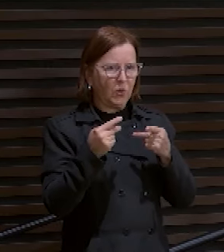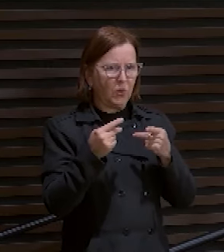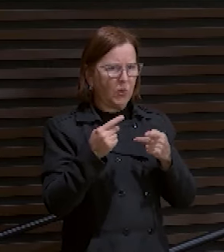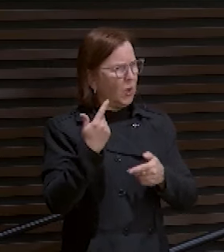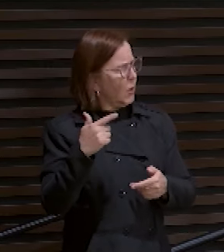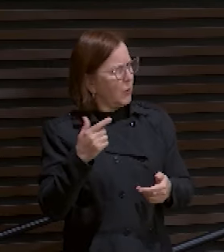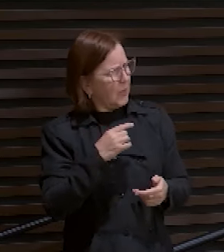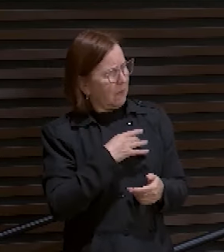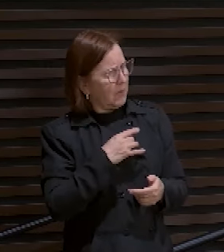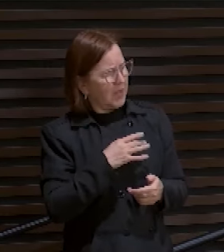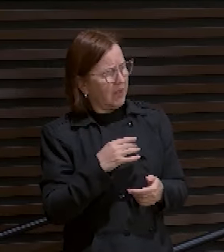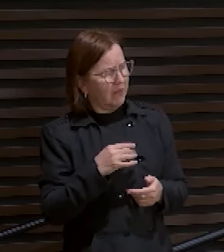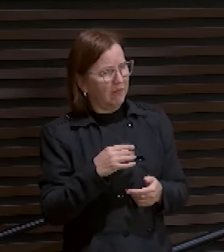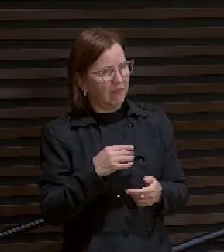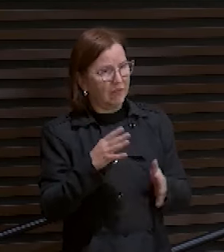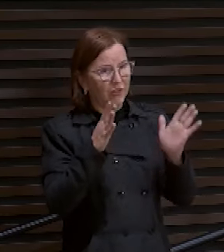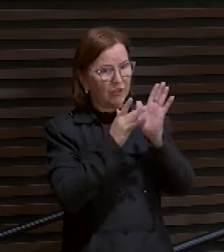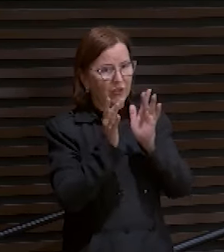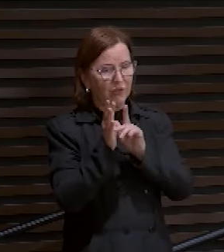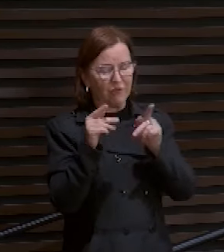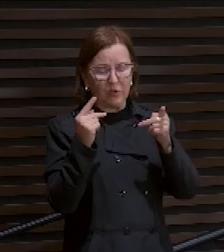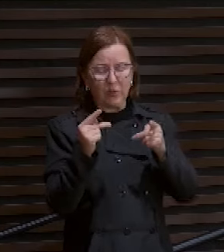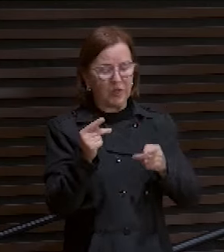Ele que disse não ande ansioso.